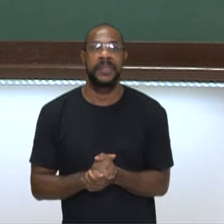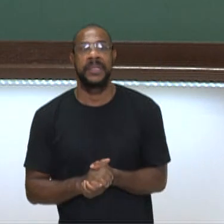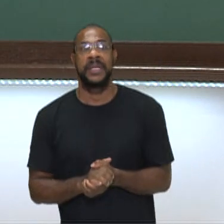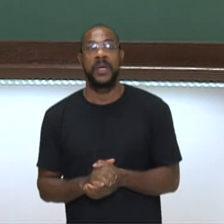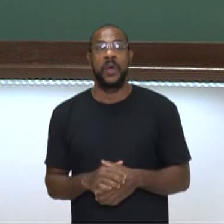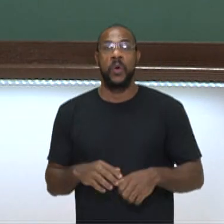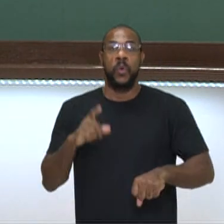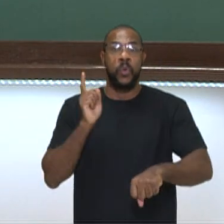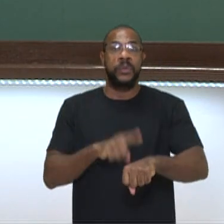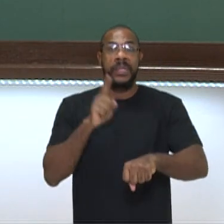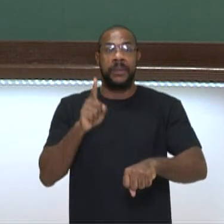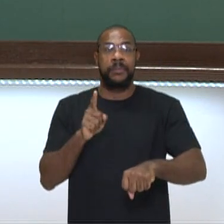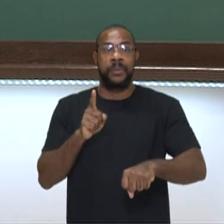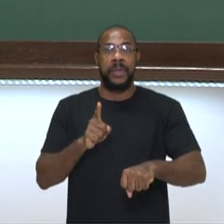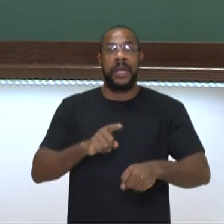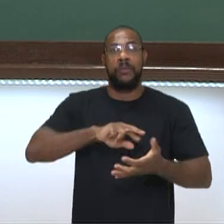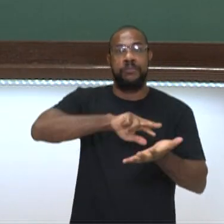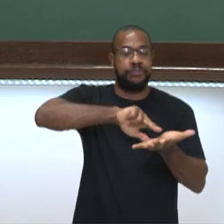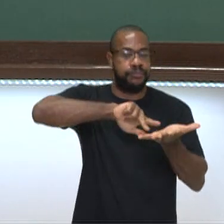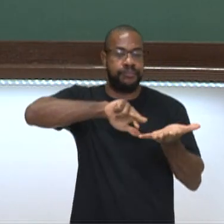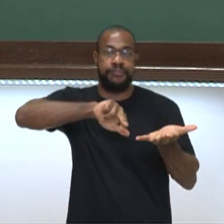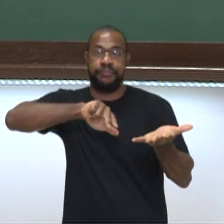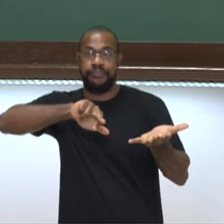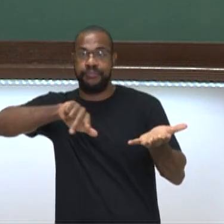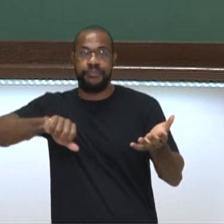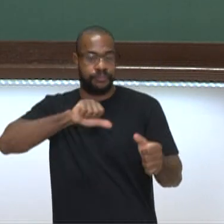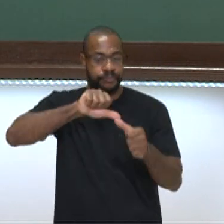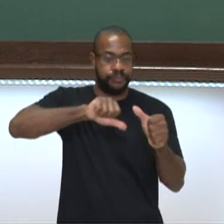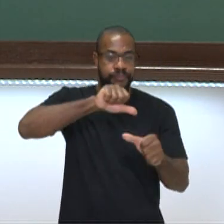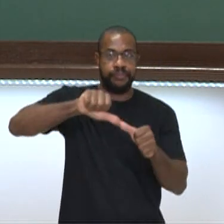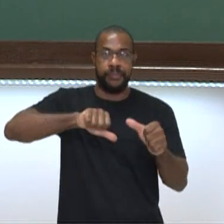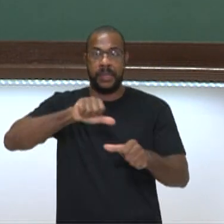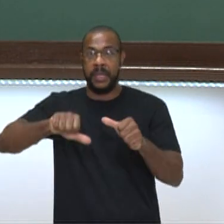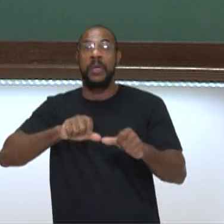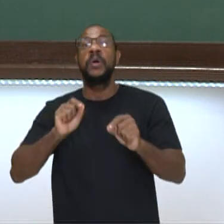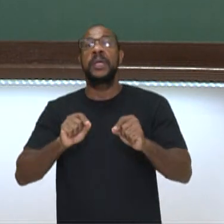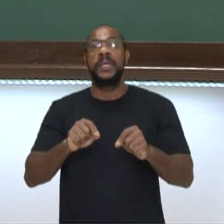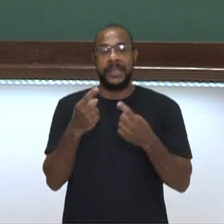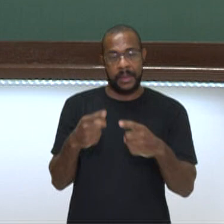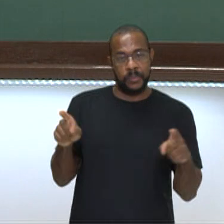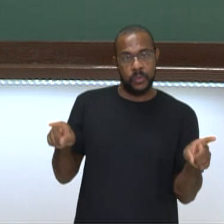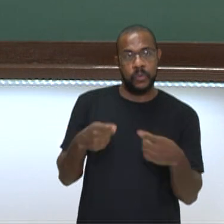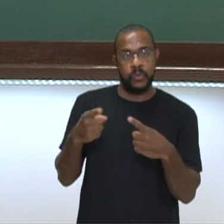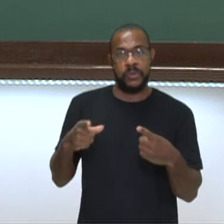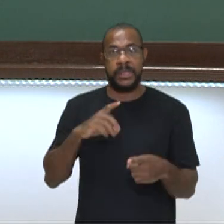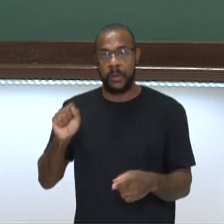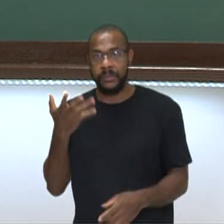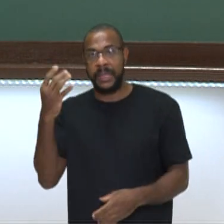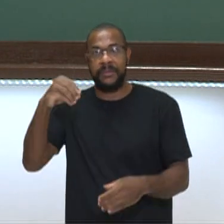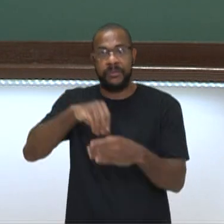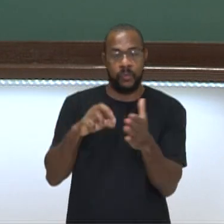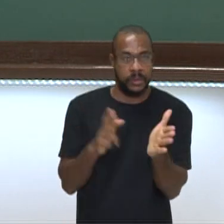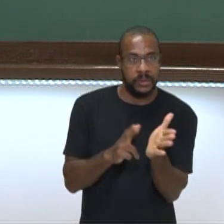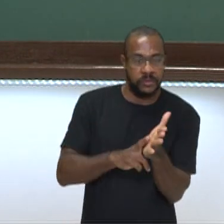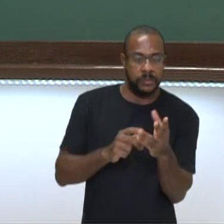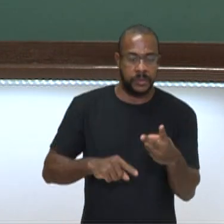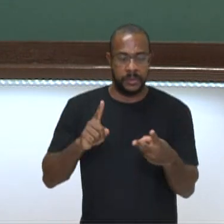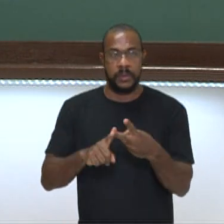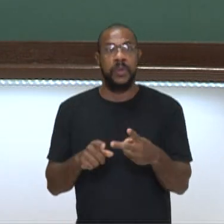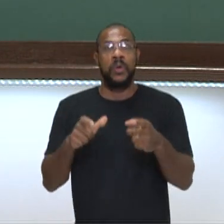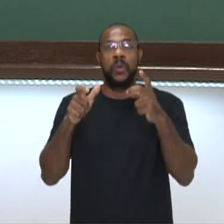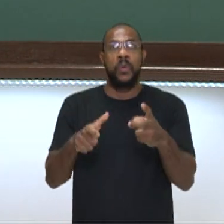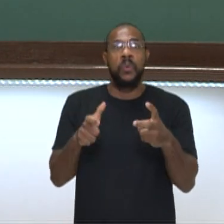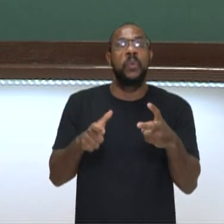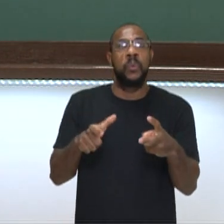variação da música, né? O que acontece, o ritmo da música. O espaço é aonde a